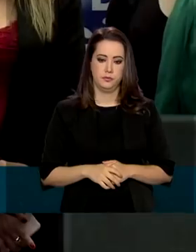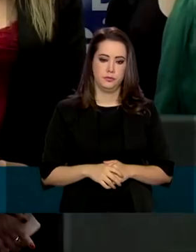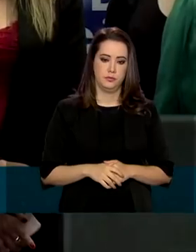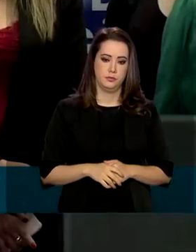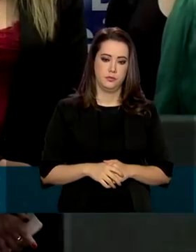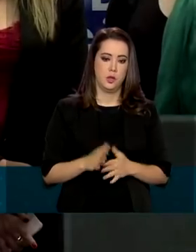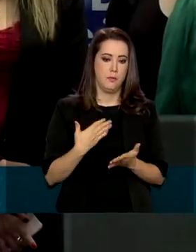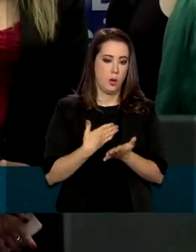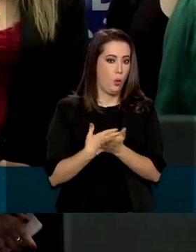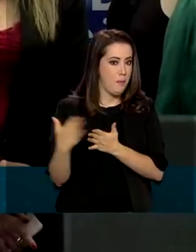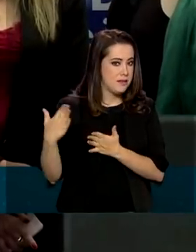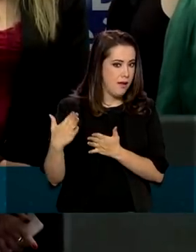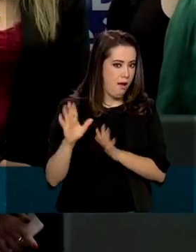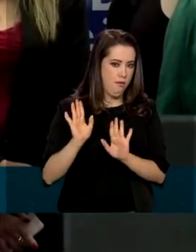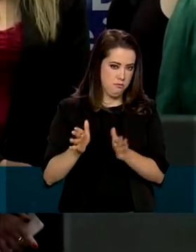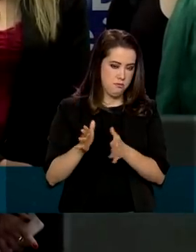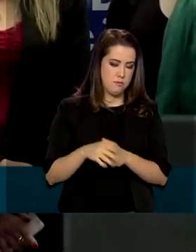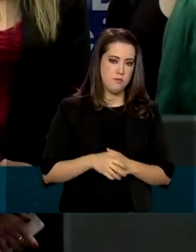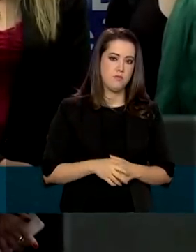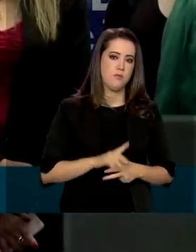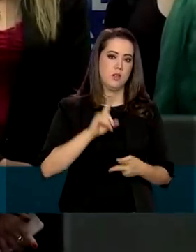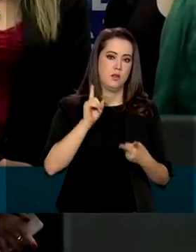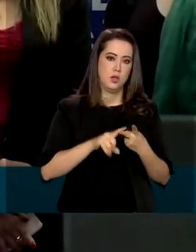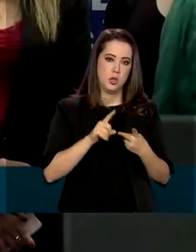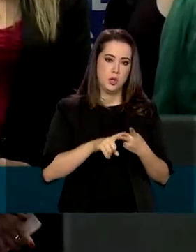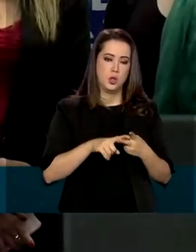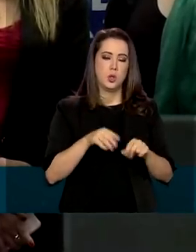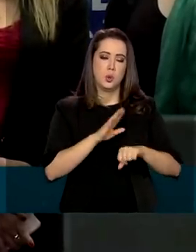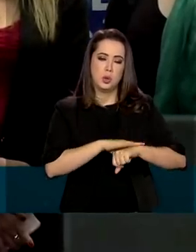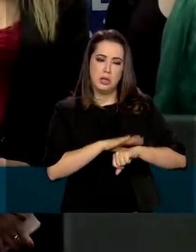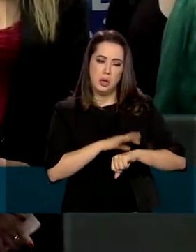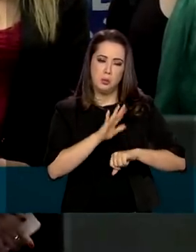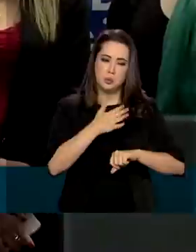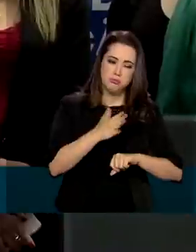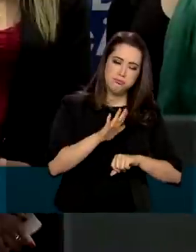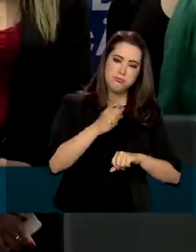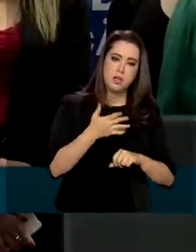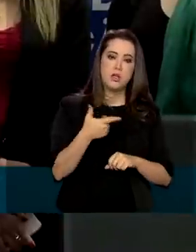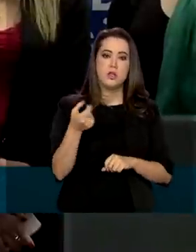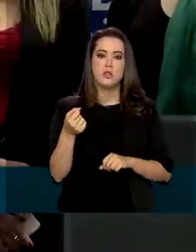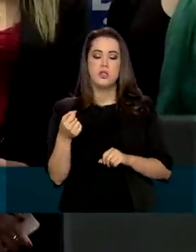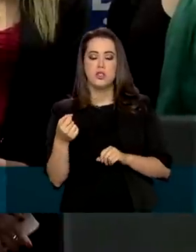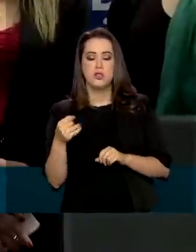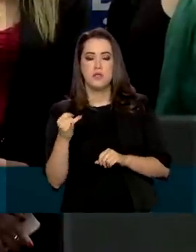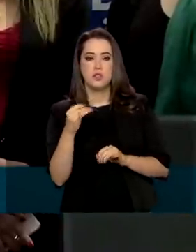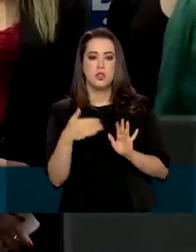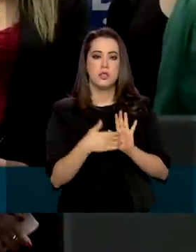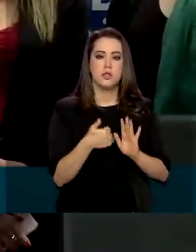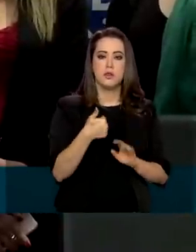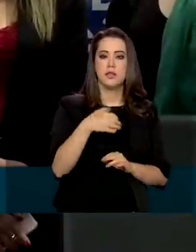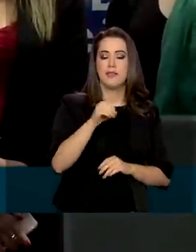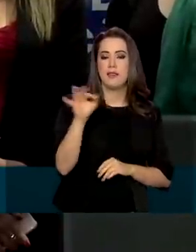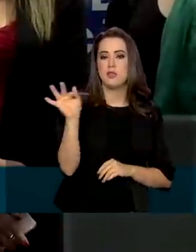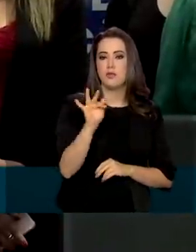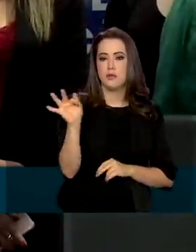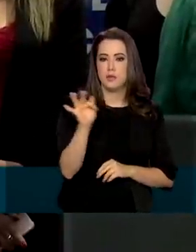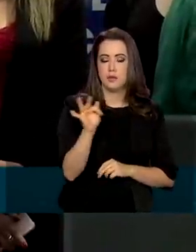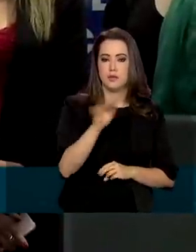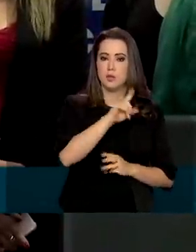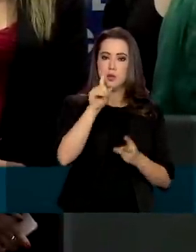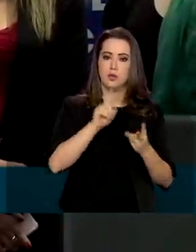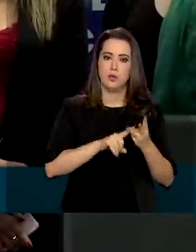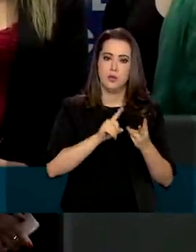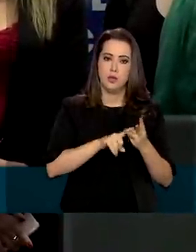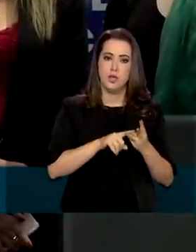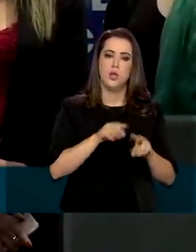Para iniciar. Num prazo médio de 20 de janeiro a 10 de fevereiro. E num